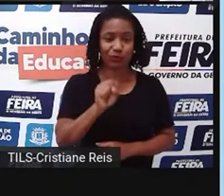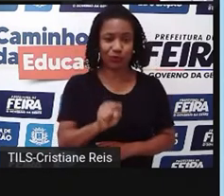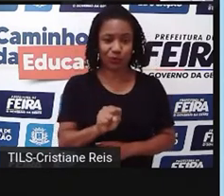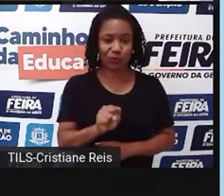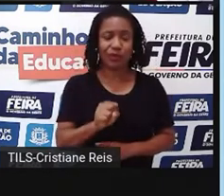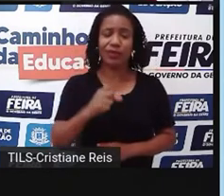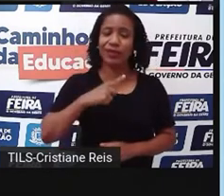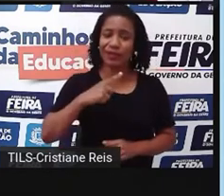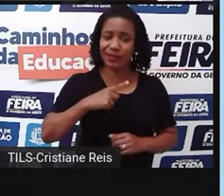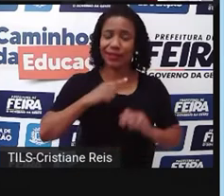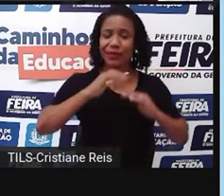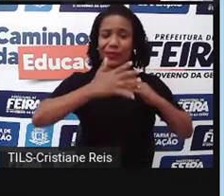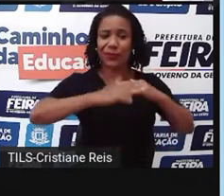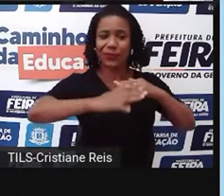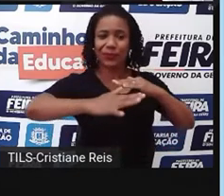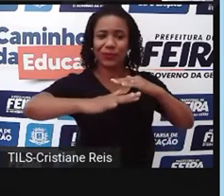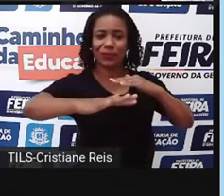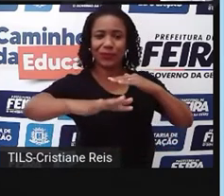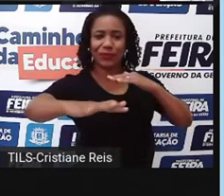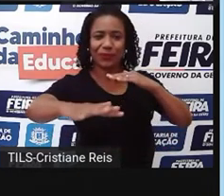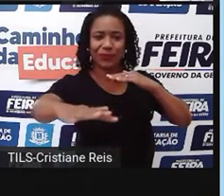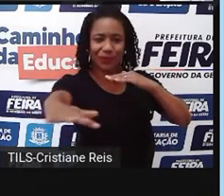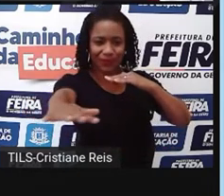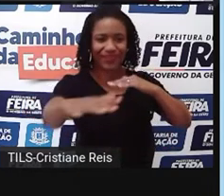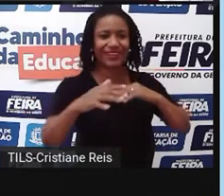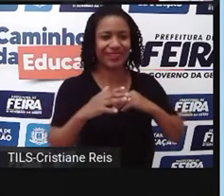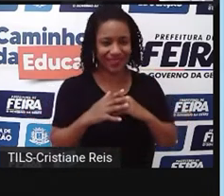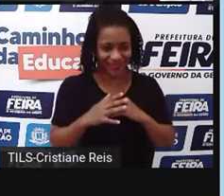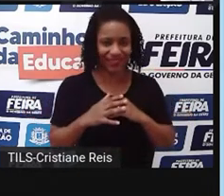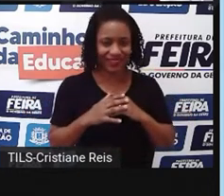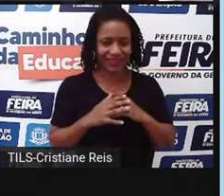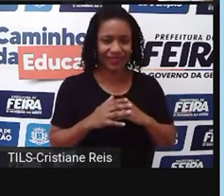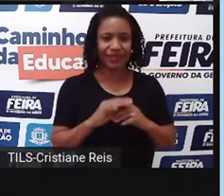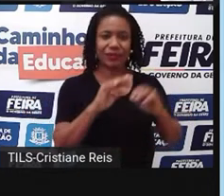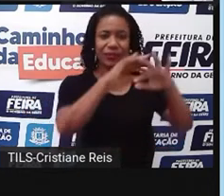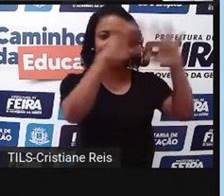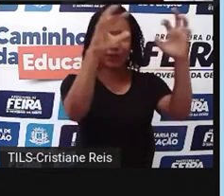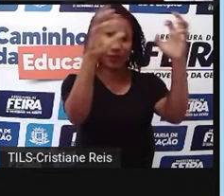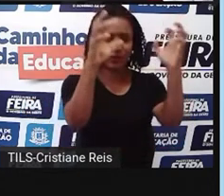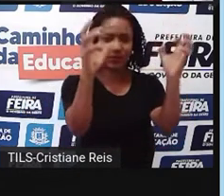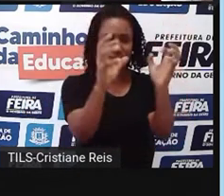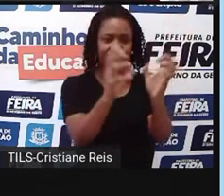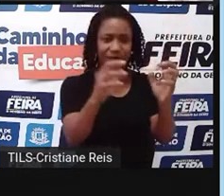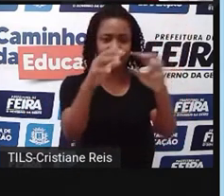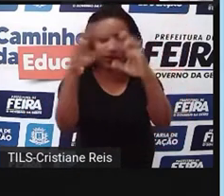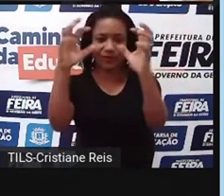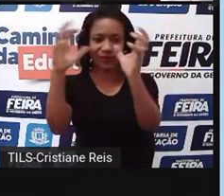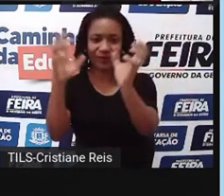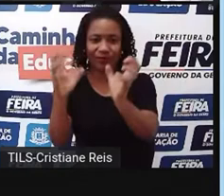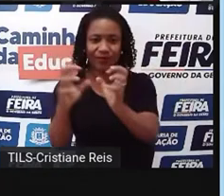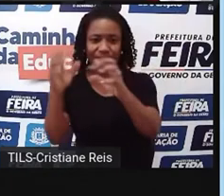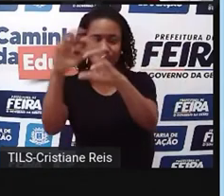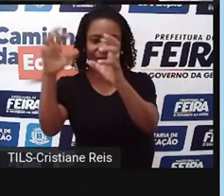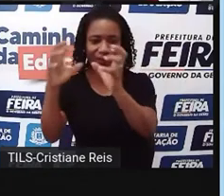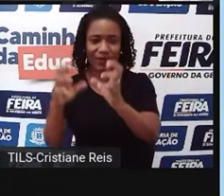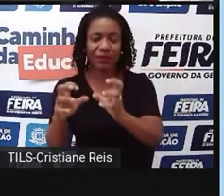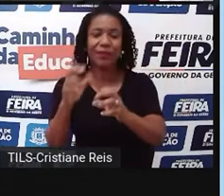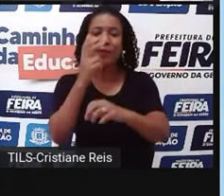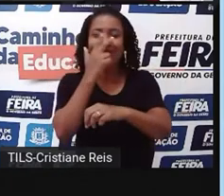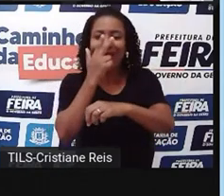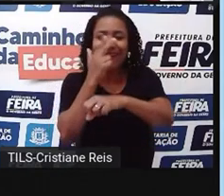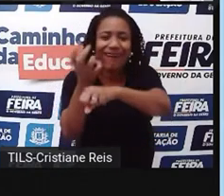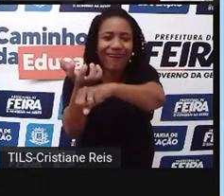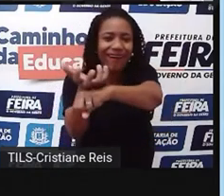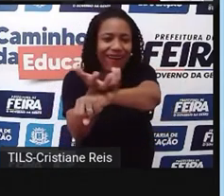vegetação era assim. Então, as plantas que compõem a vegetação nativa vivem em comunidades denominadas cobertura vegetal.